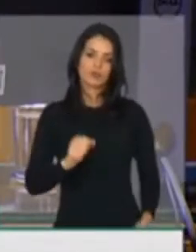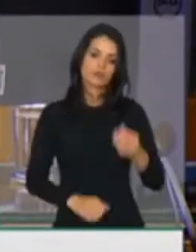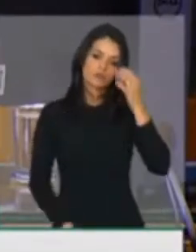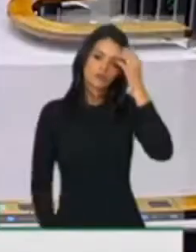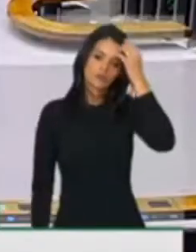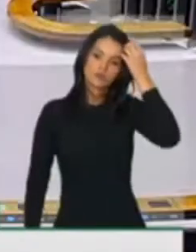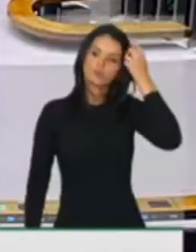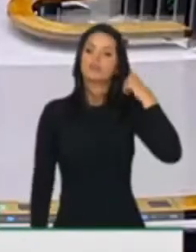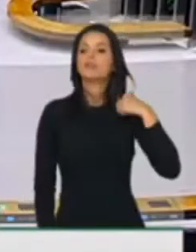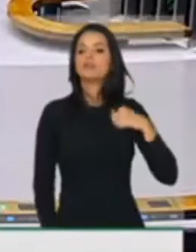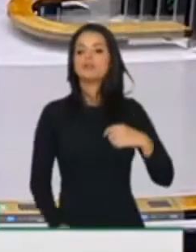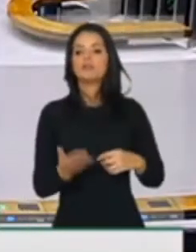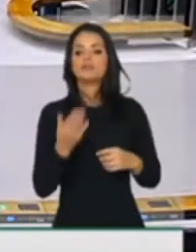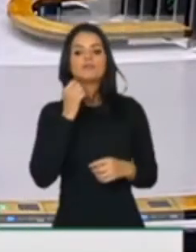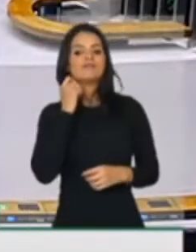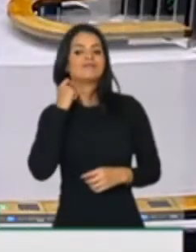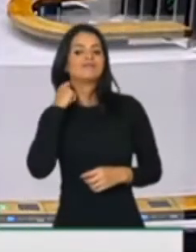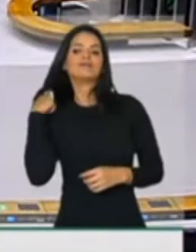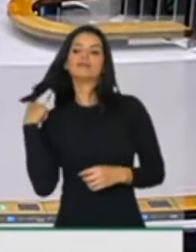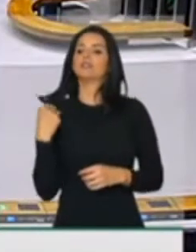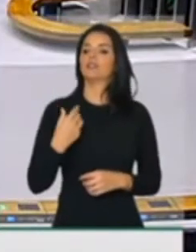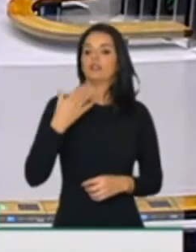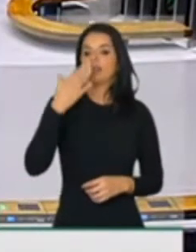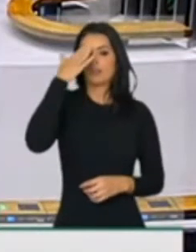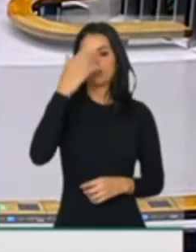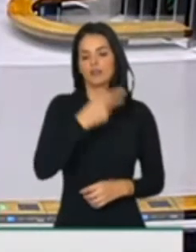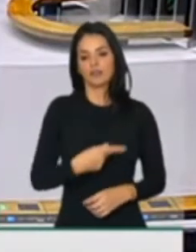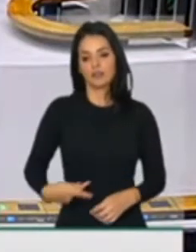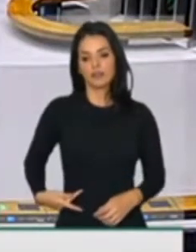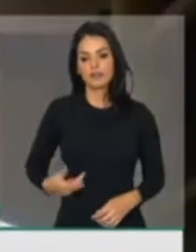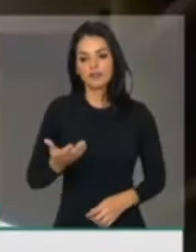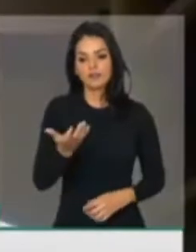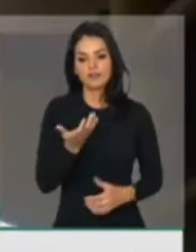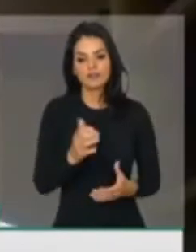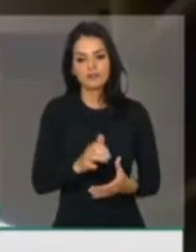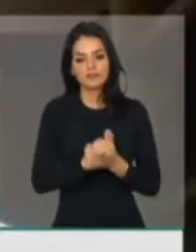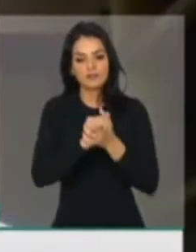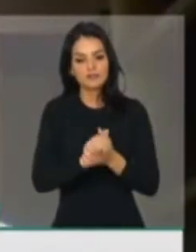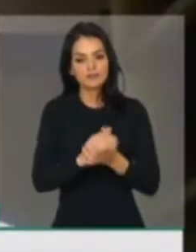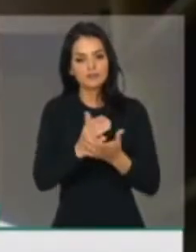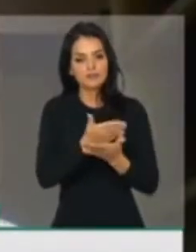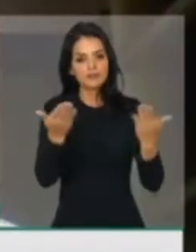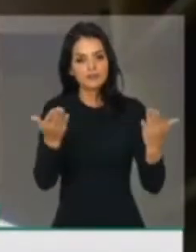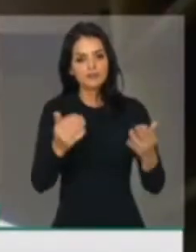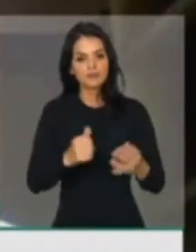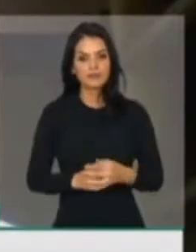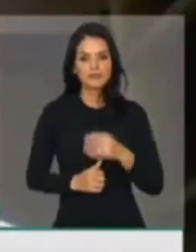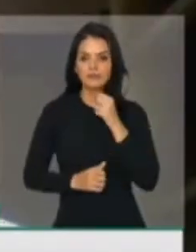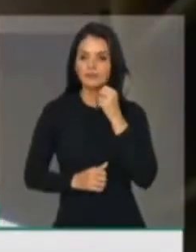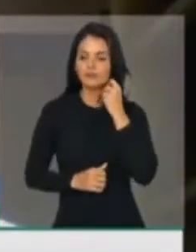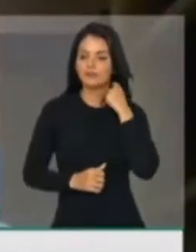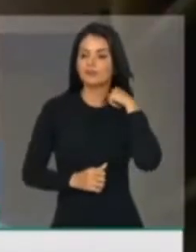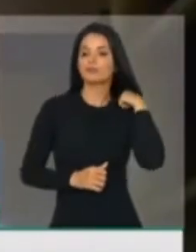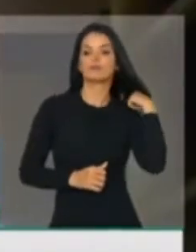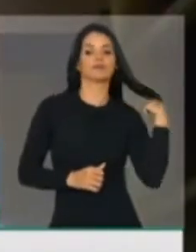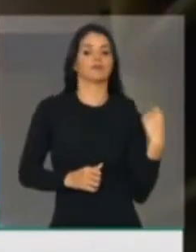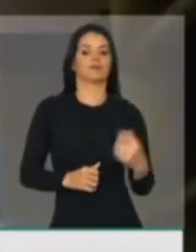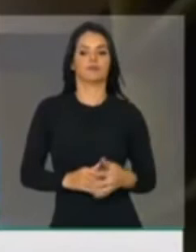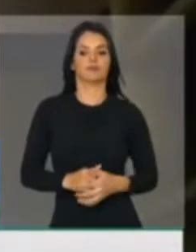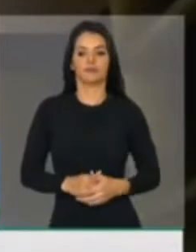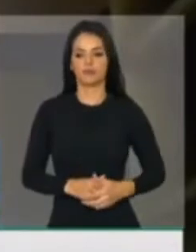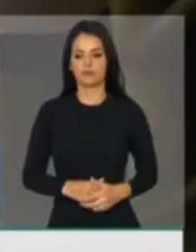Muito obrigado, Sr. Presidente. Queria cumprimentá-lo, cumprimentar a todos e a todas que estão